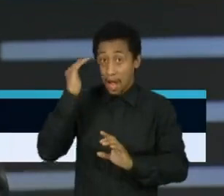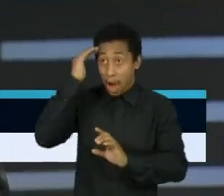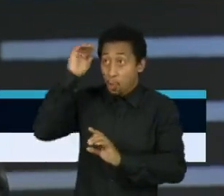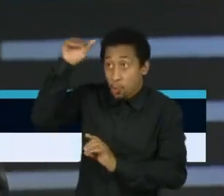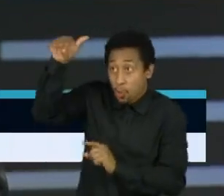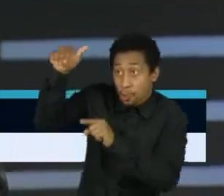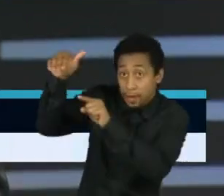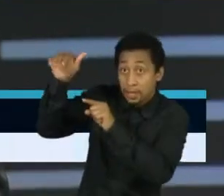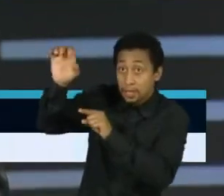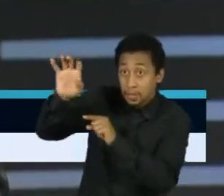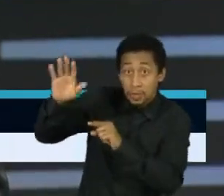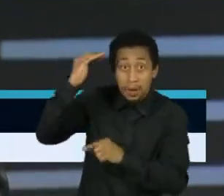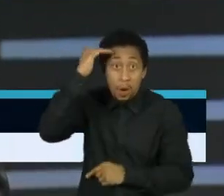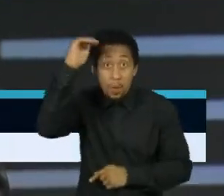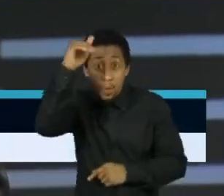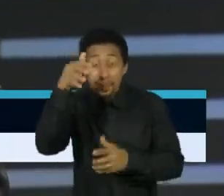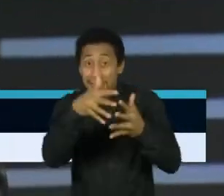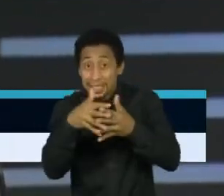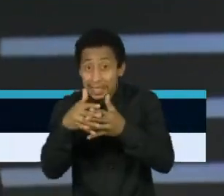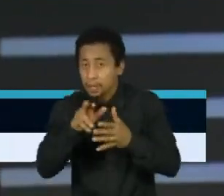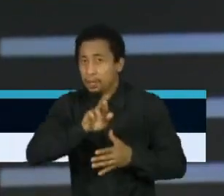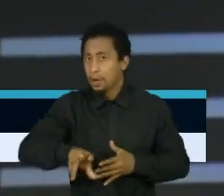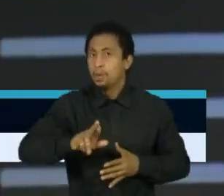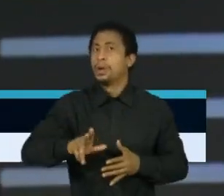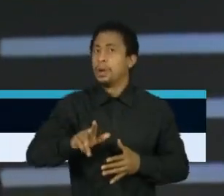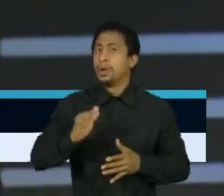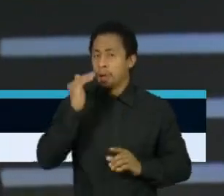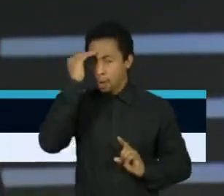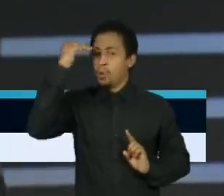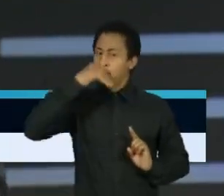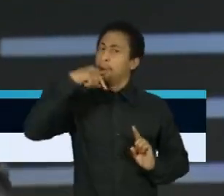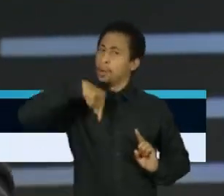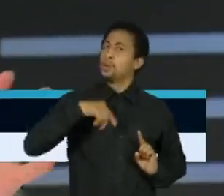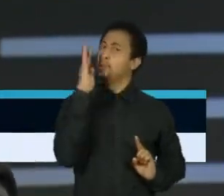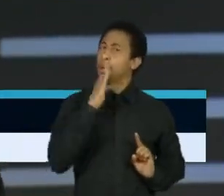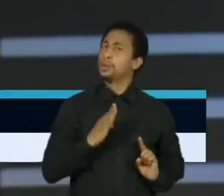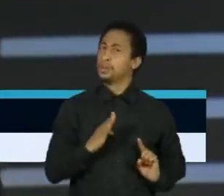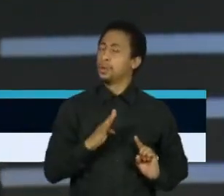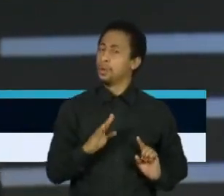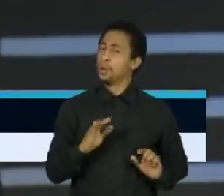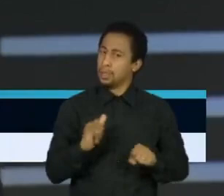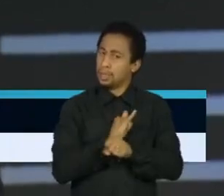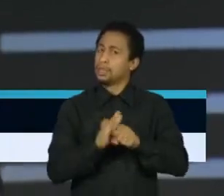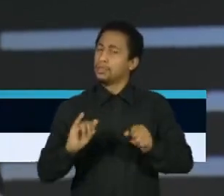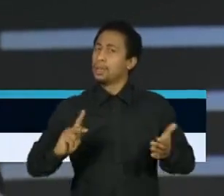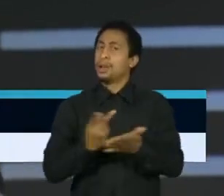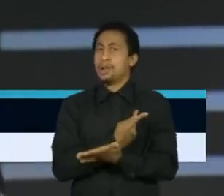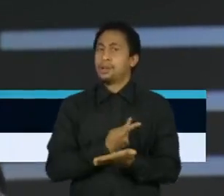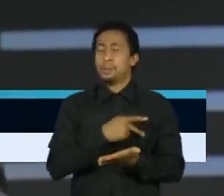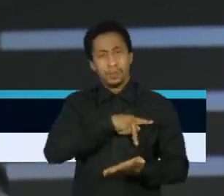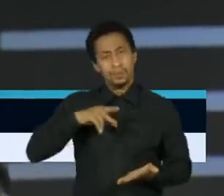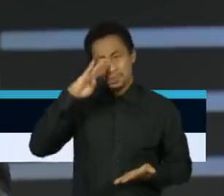não. Eu colocaria a culpa num erro de estratégia que o Brasil vem adotando, mas no governo Bolsonaro foi o ápice do equívoco.